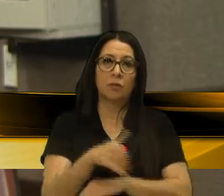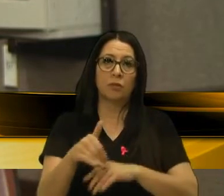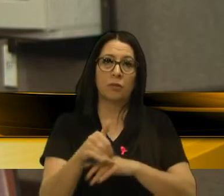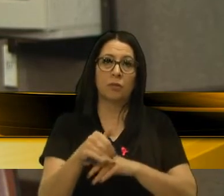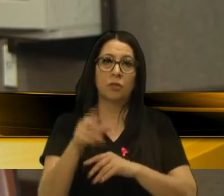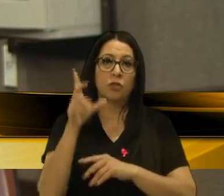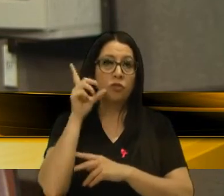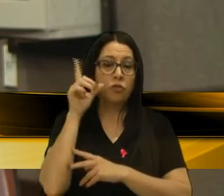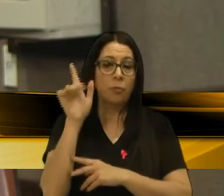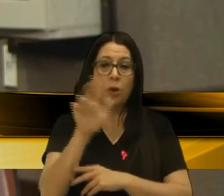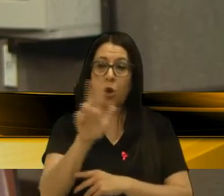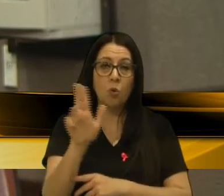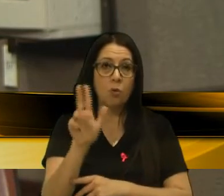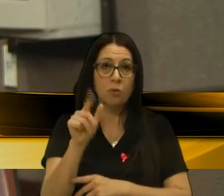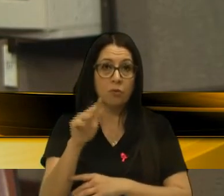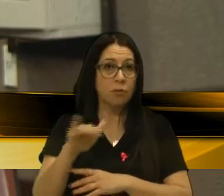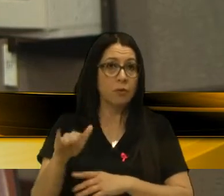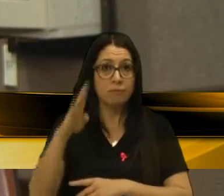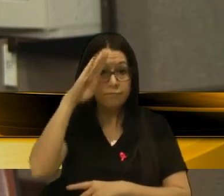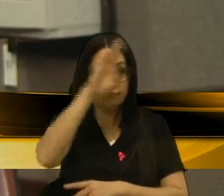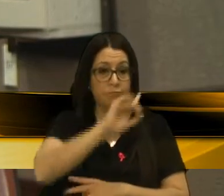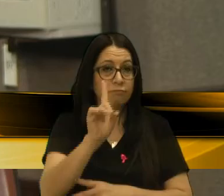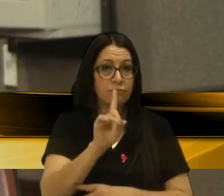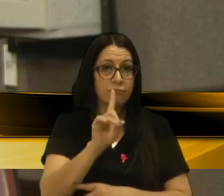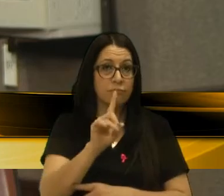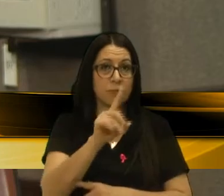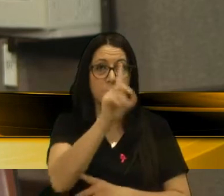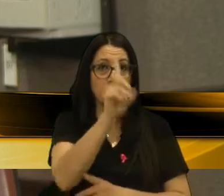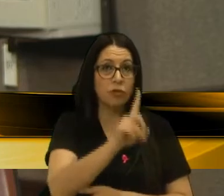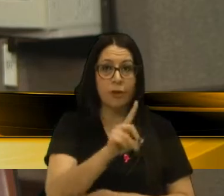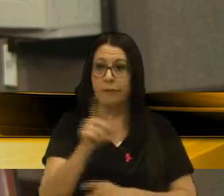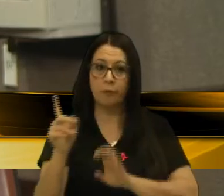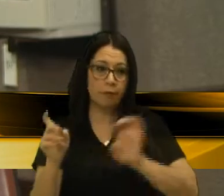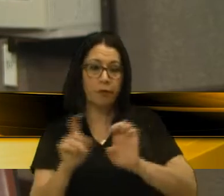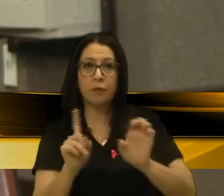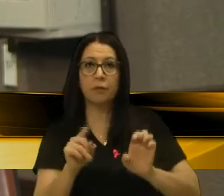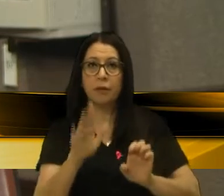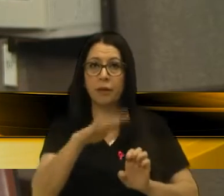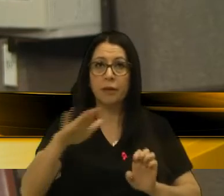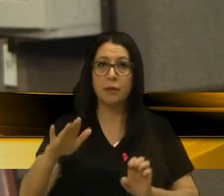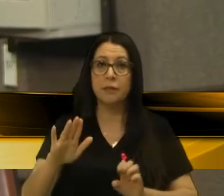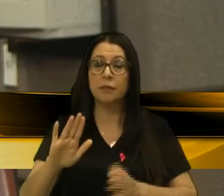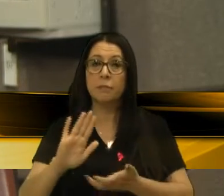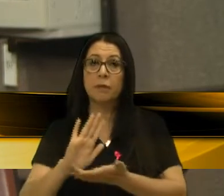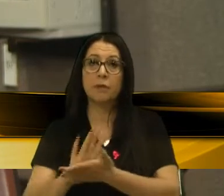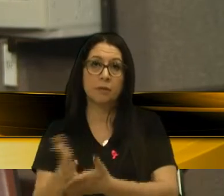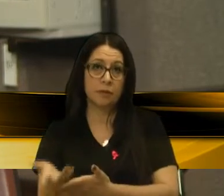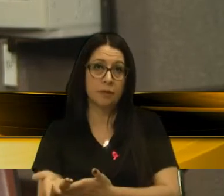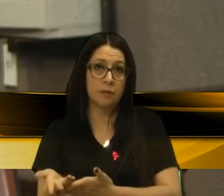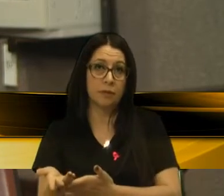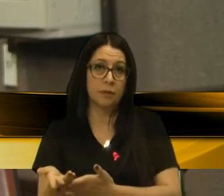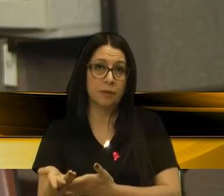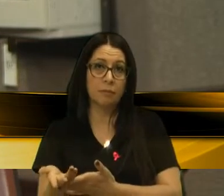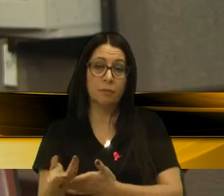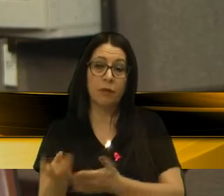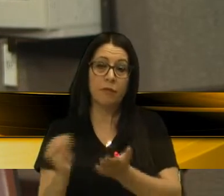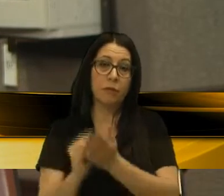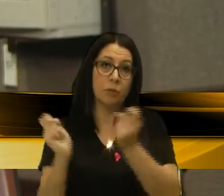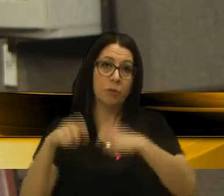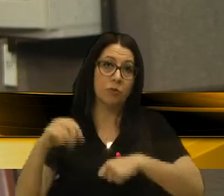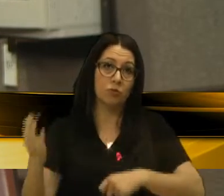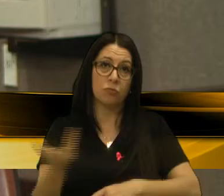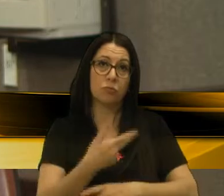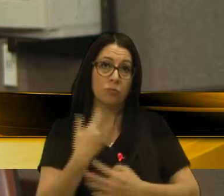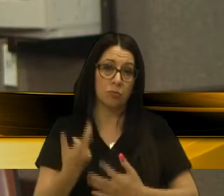Dilma, ela não conhece Bolsonaro, aquela criança. Ela não é de direito ou de esquerda. Aquela criança foi morta pela incompetência de todos